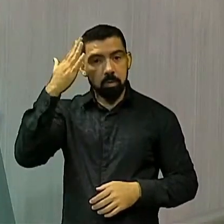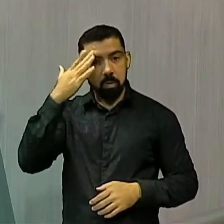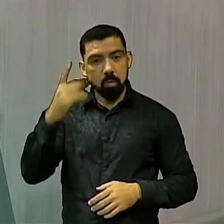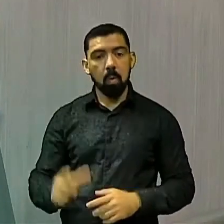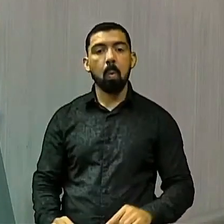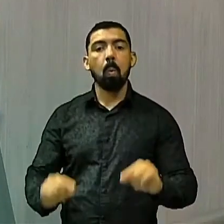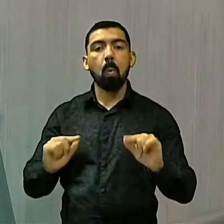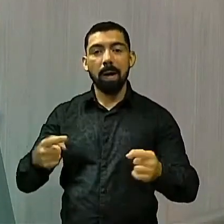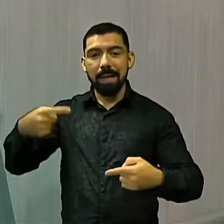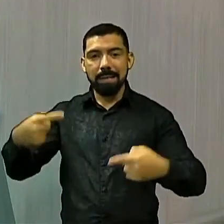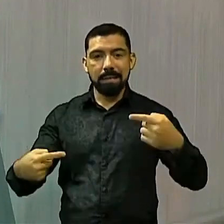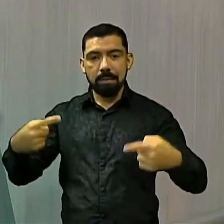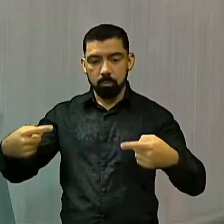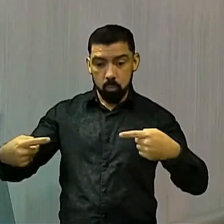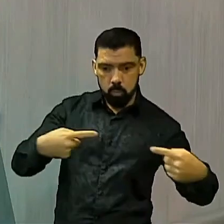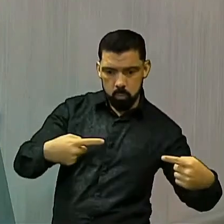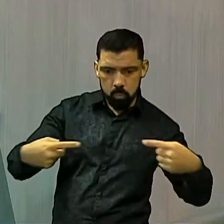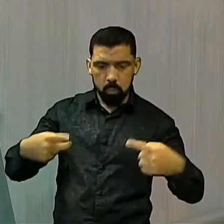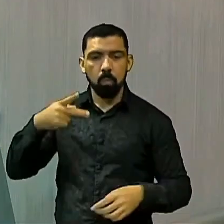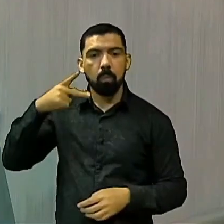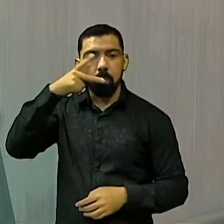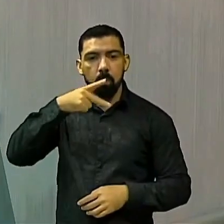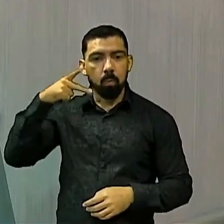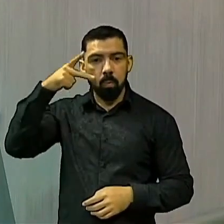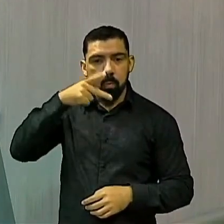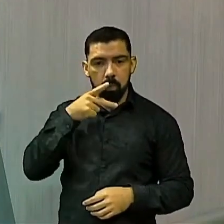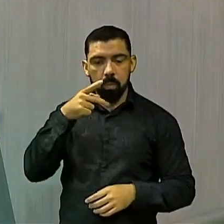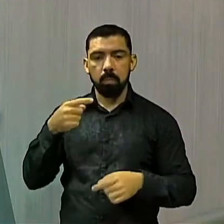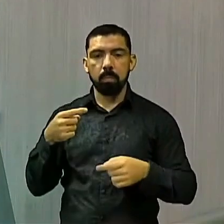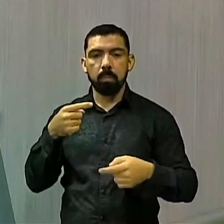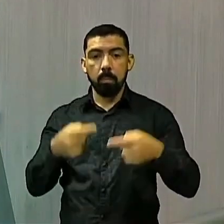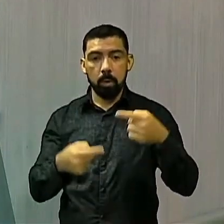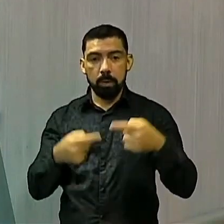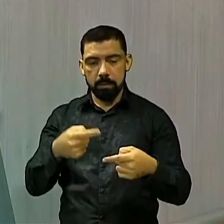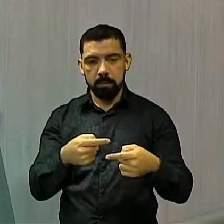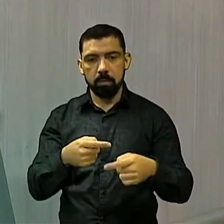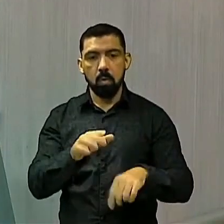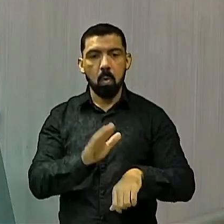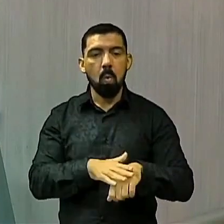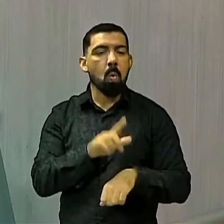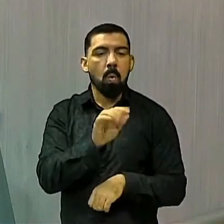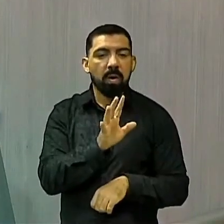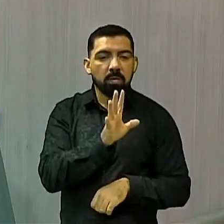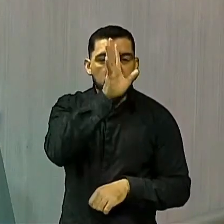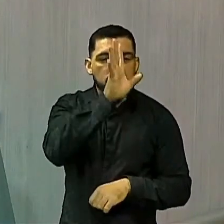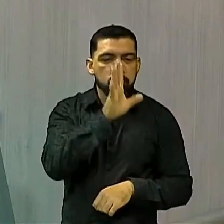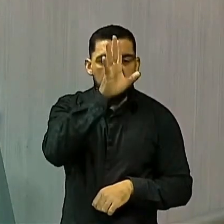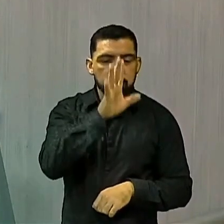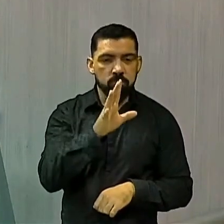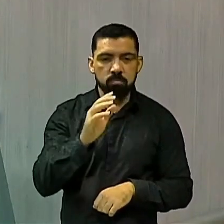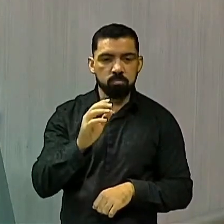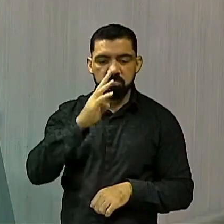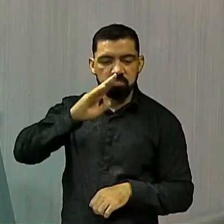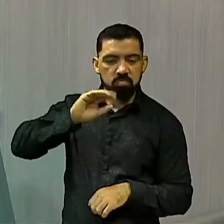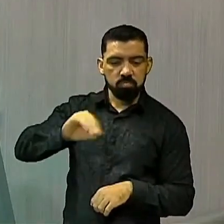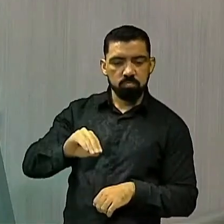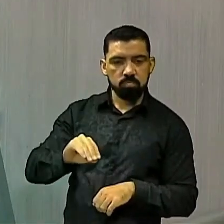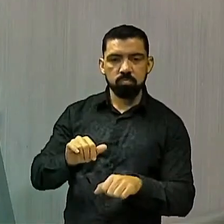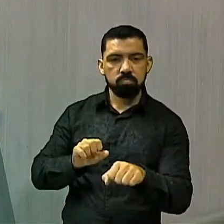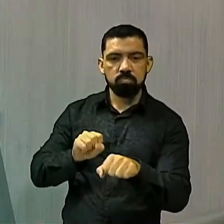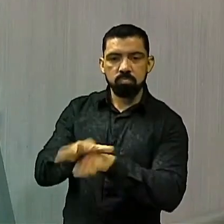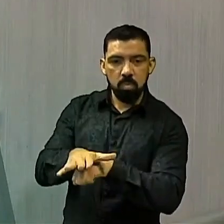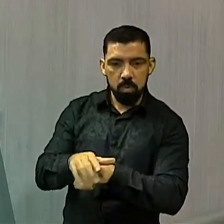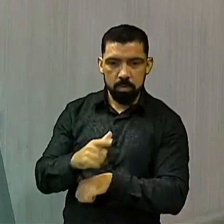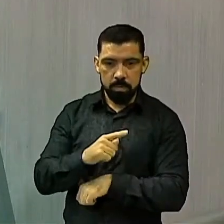disputa política do que é ato leviano e responsável e inconsequente. O nosso partido